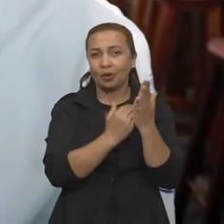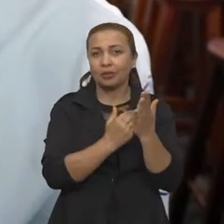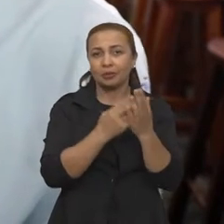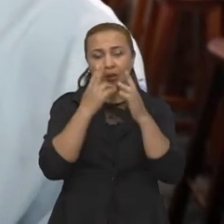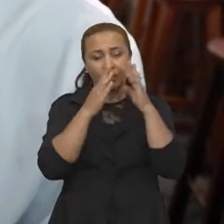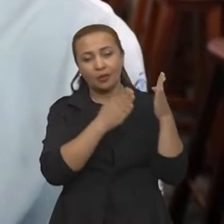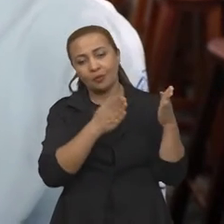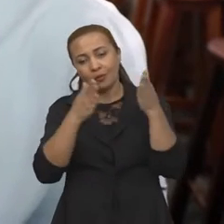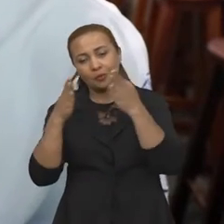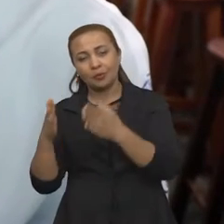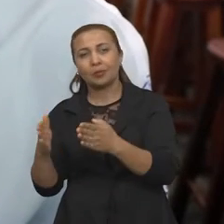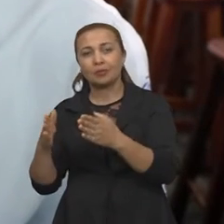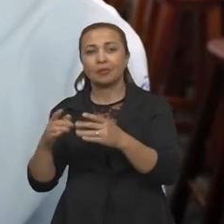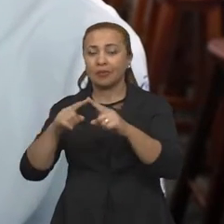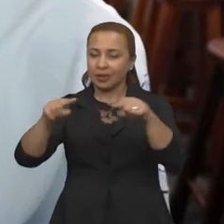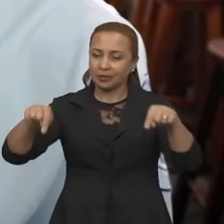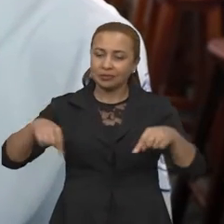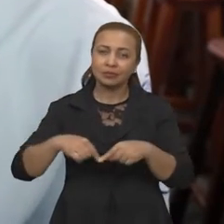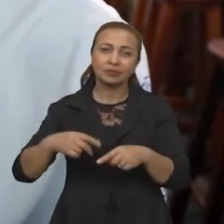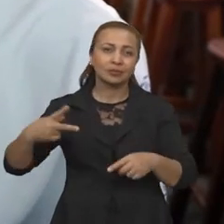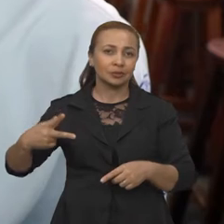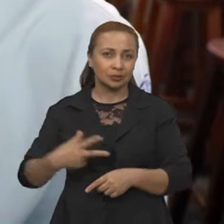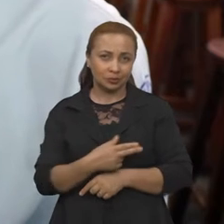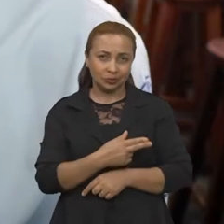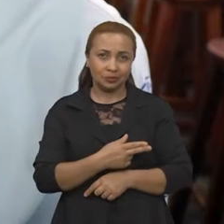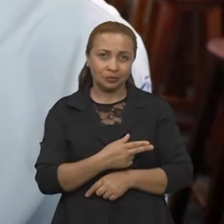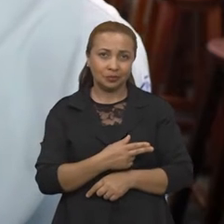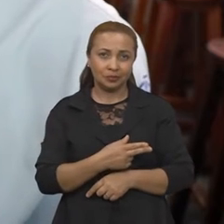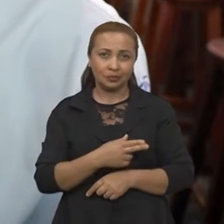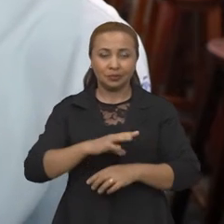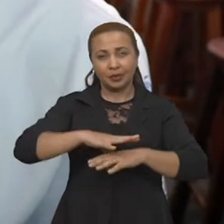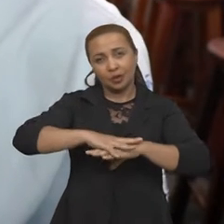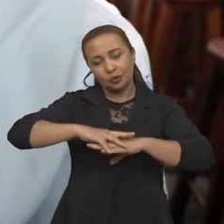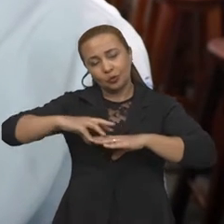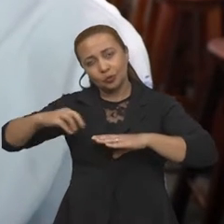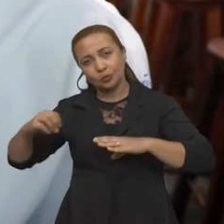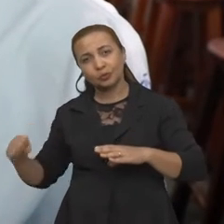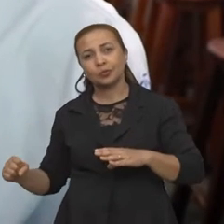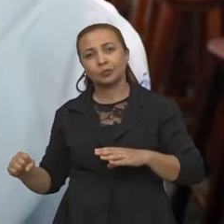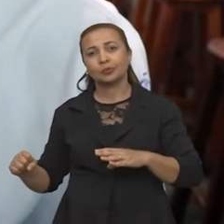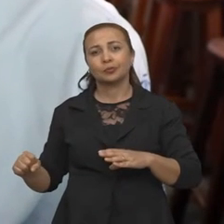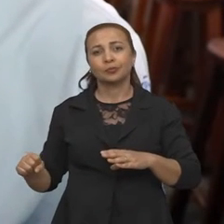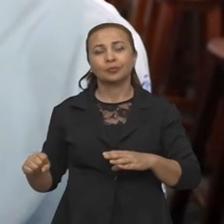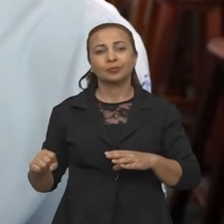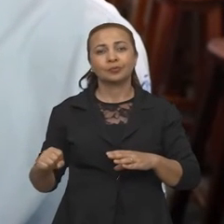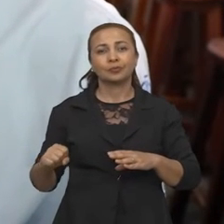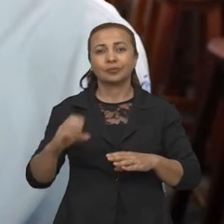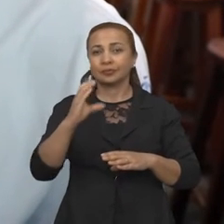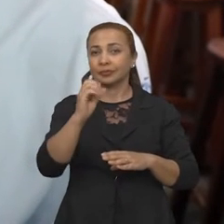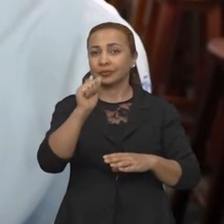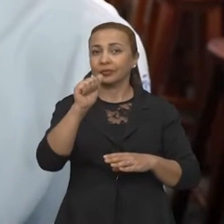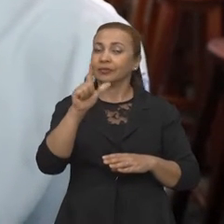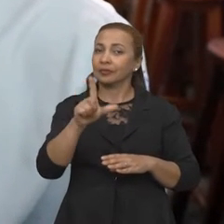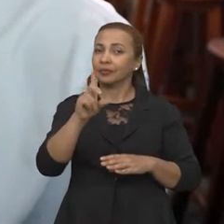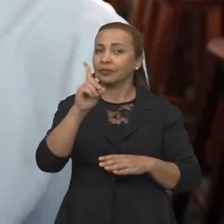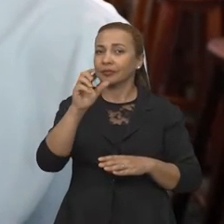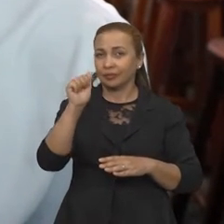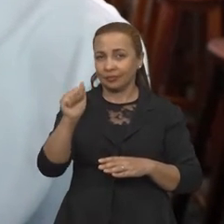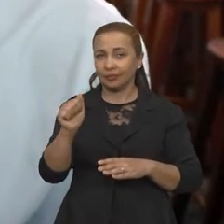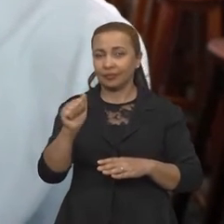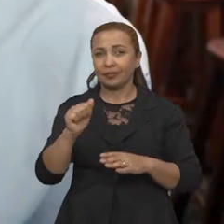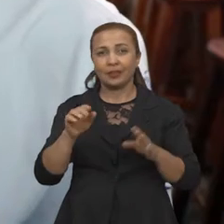nós encaminhamos para a sala cirúrgica, fizemos a remoção da